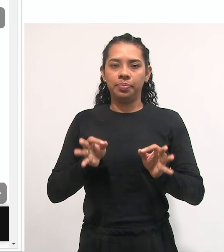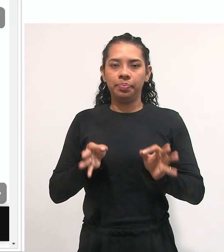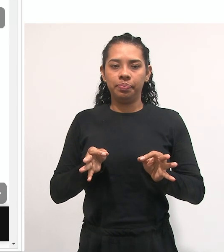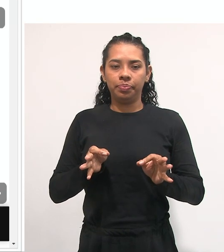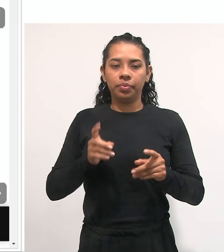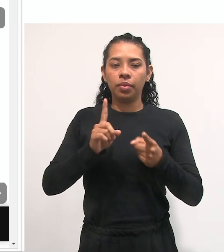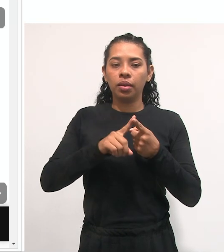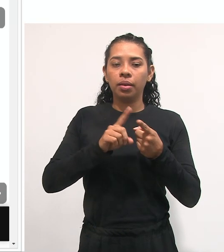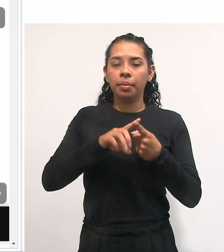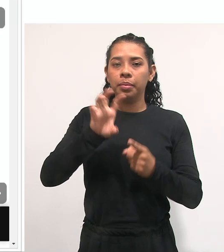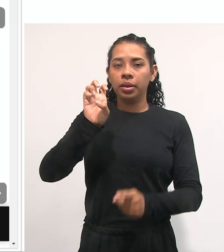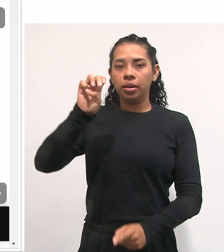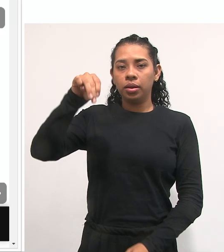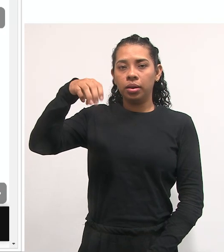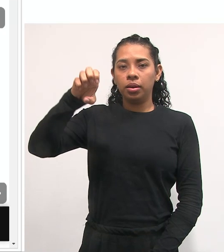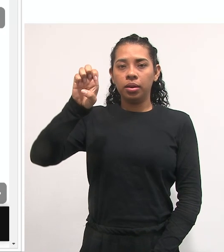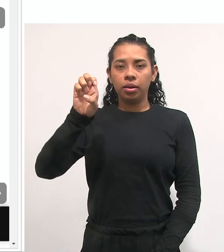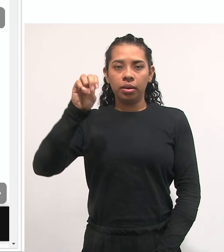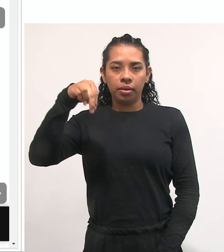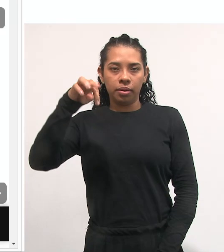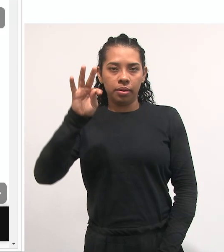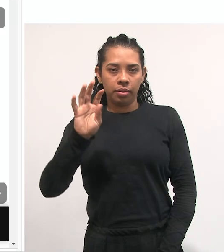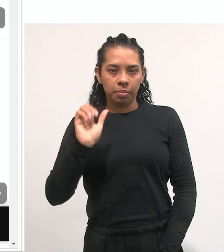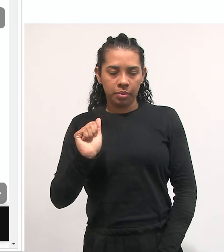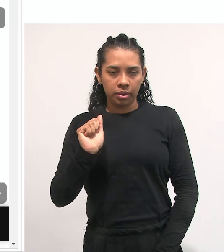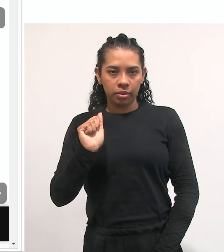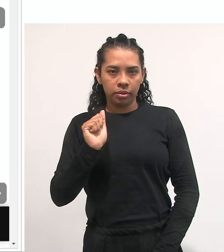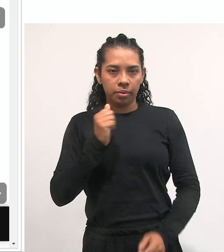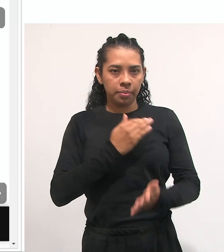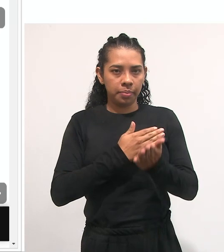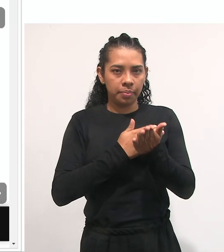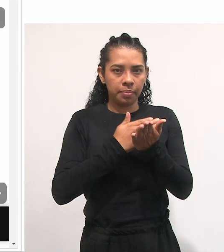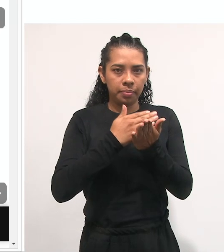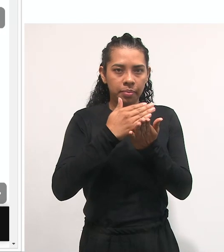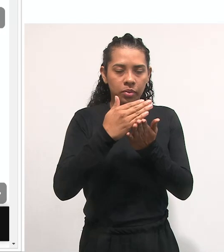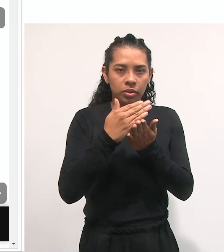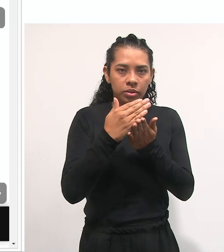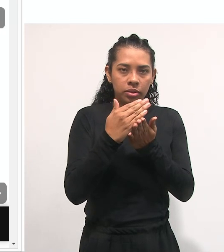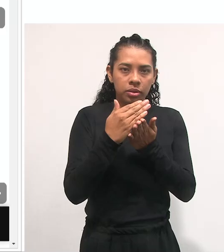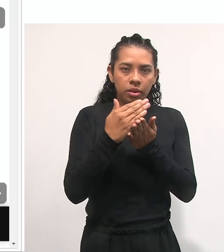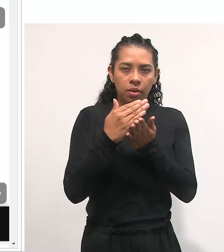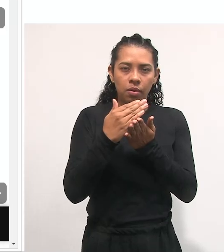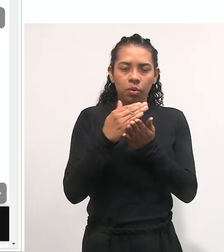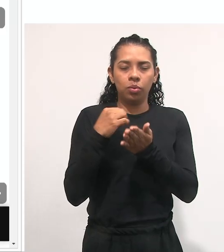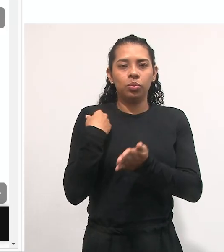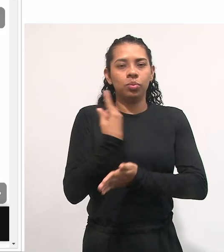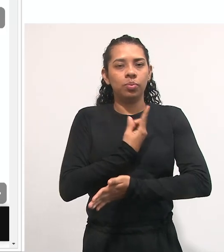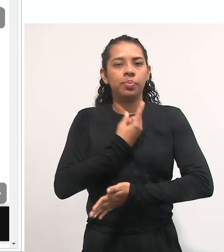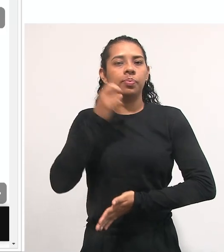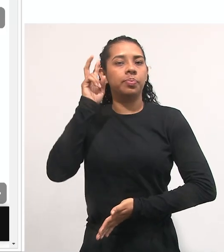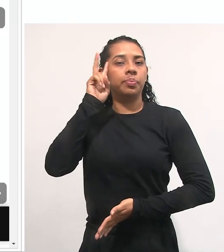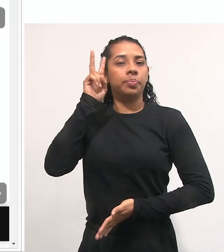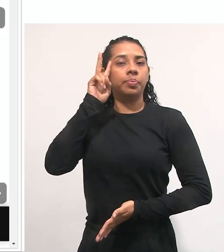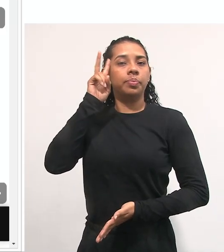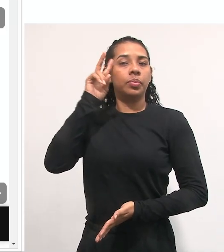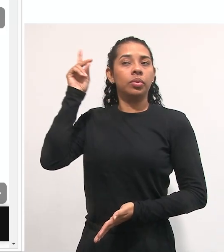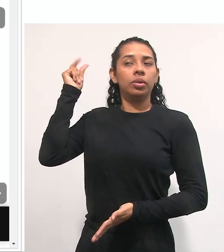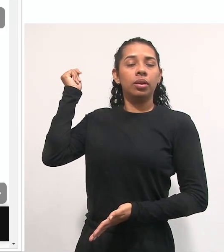comigo. A nossa emenda tratada a partir da história e evolução da avaliação educacional. Então, a gente vai fazer uma breve retrospectiva.